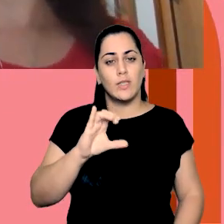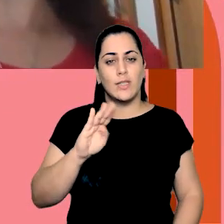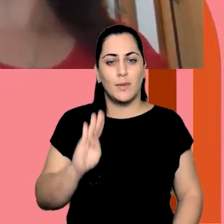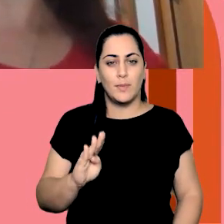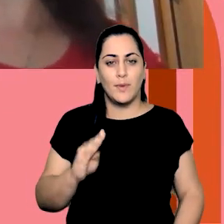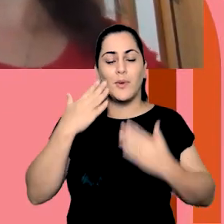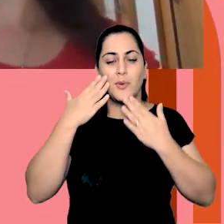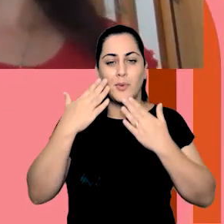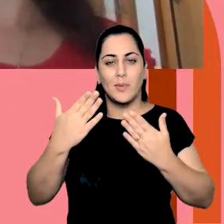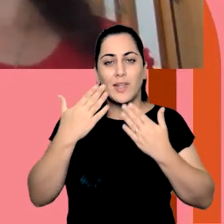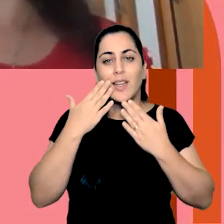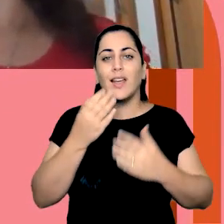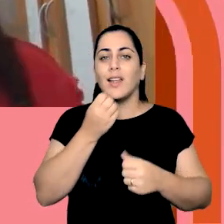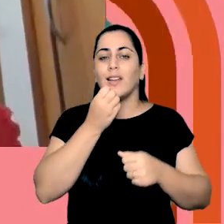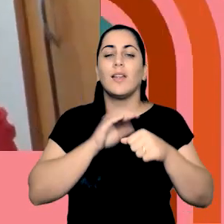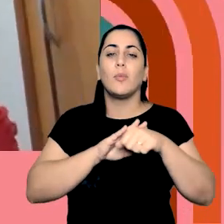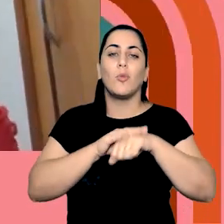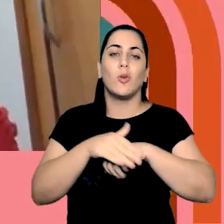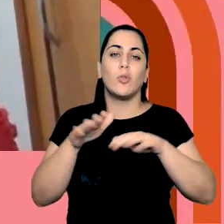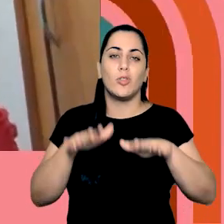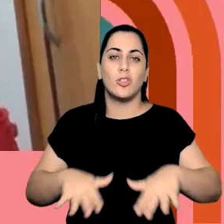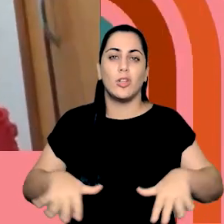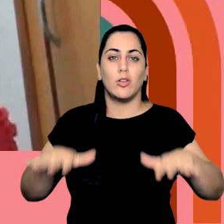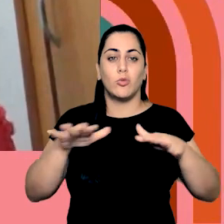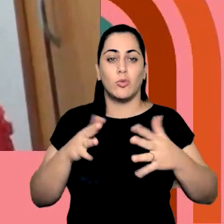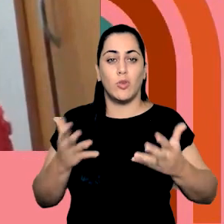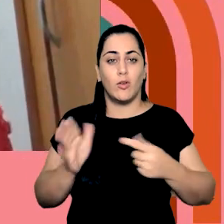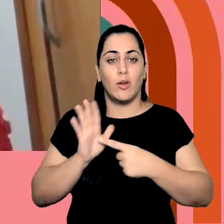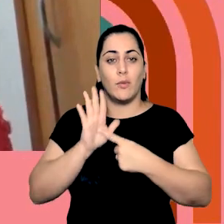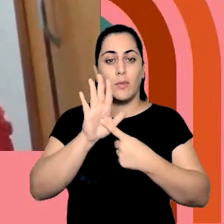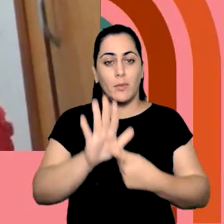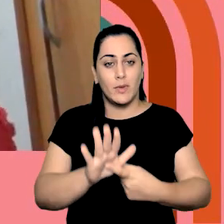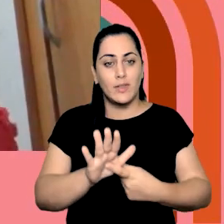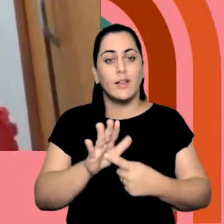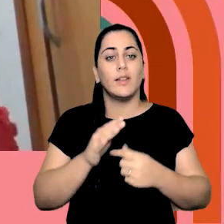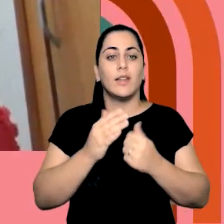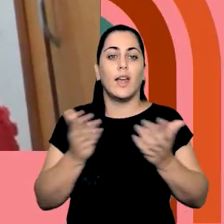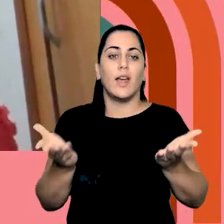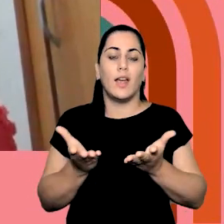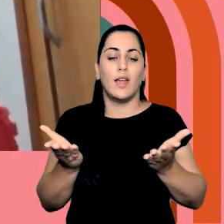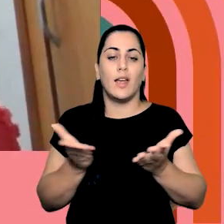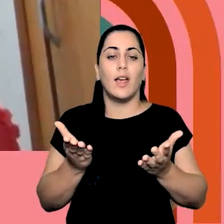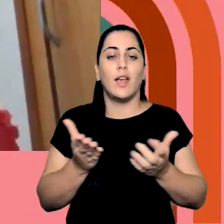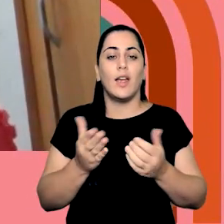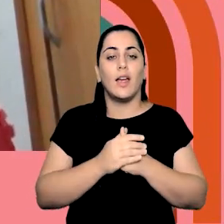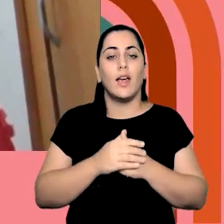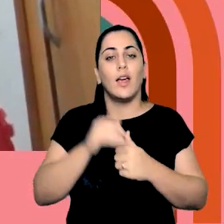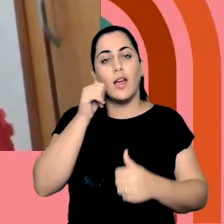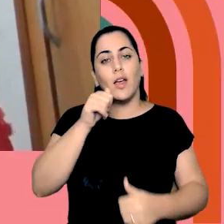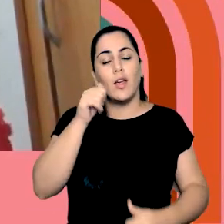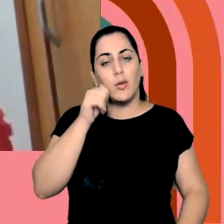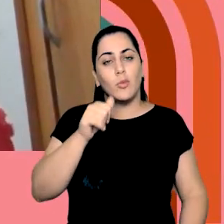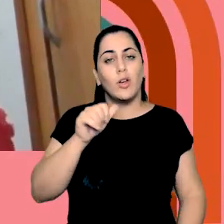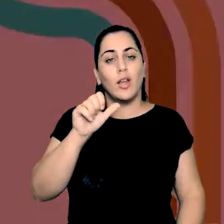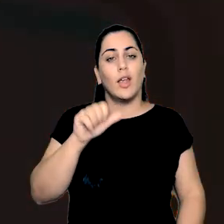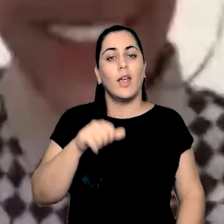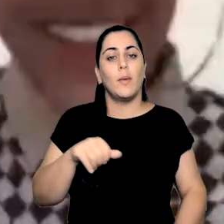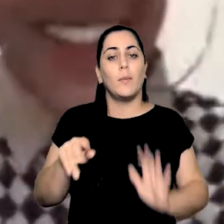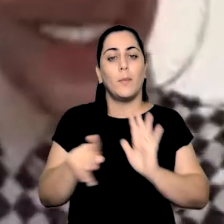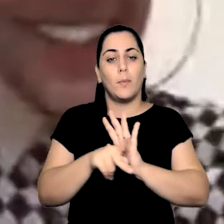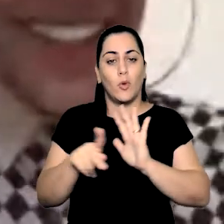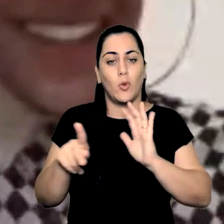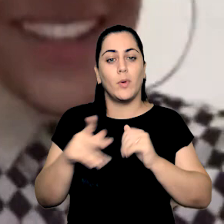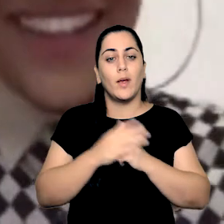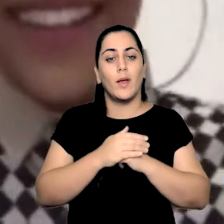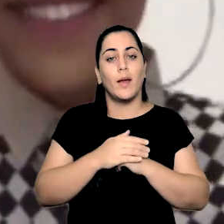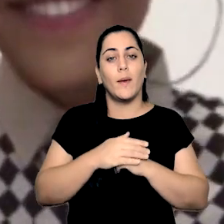Obrigada, professora. Boa a todos. Então, eu gostaria de apresentar a Merlin de Souza, que é amazonense, fisioterapeuta formada pela Universidade